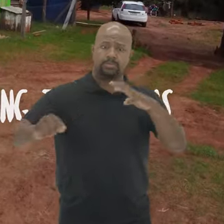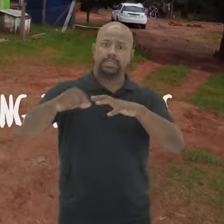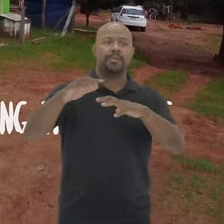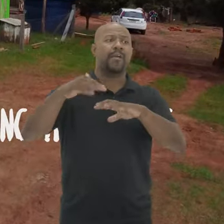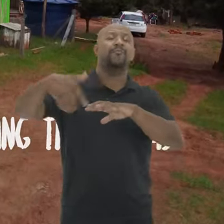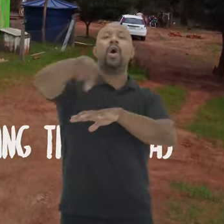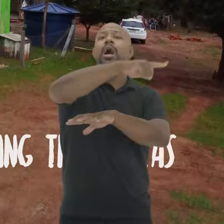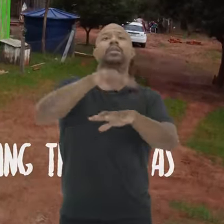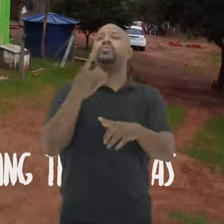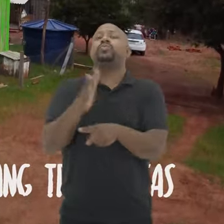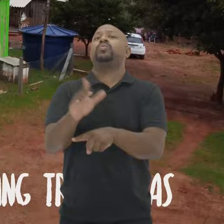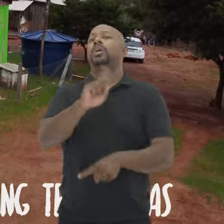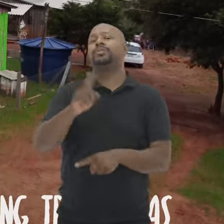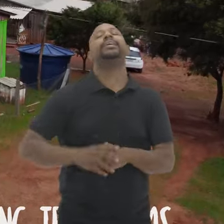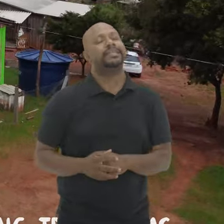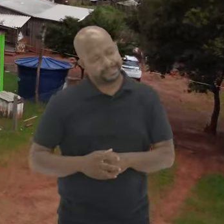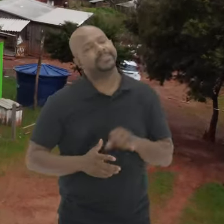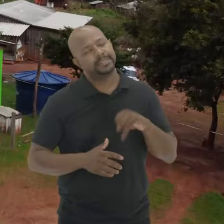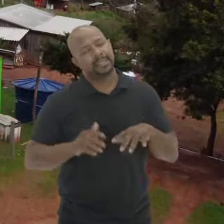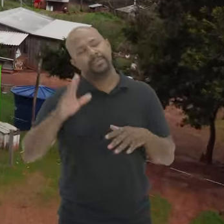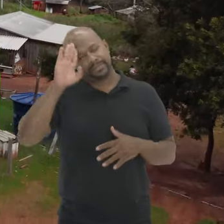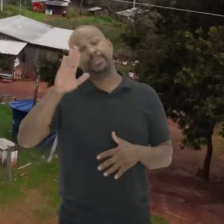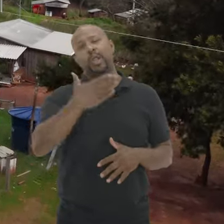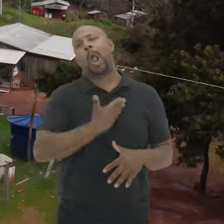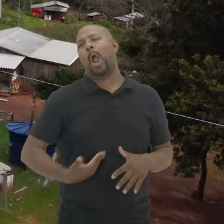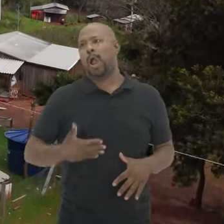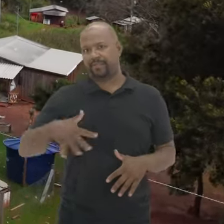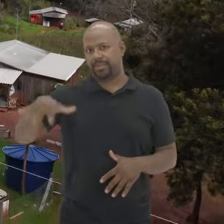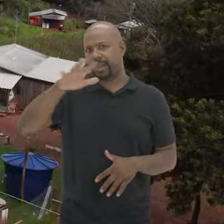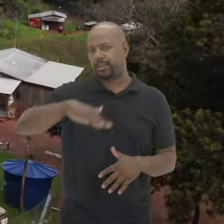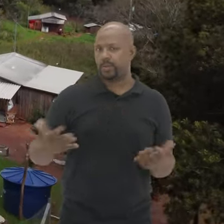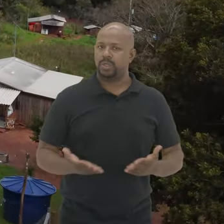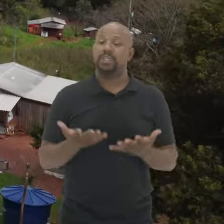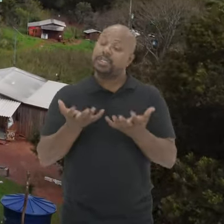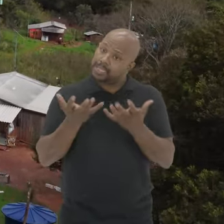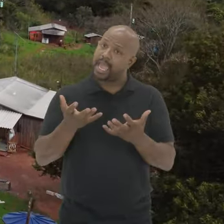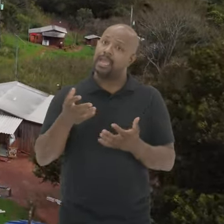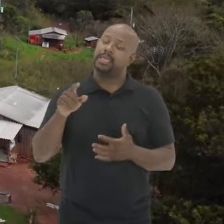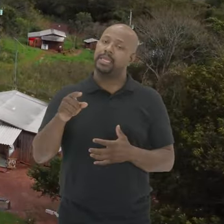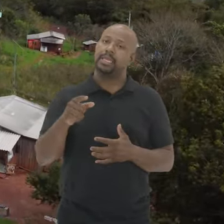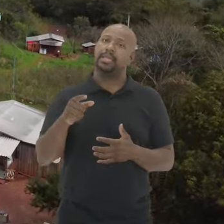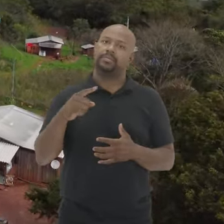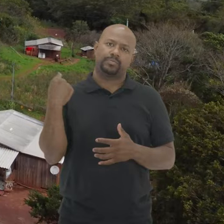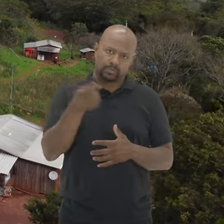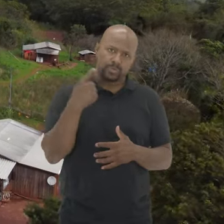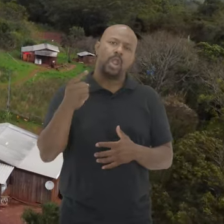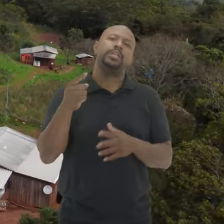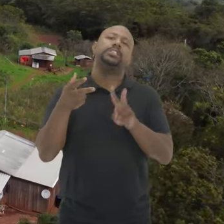está facilitando Sim Hoje Principalmente Nossos governantes Eles querem Que